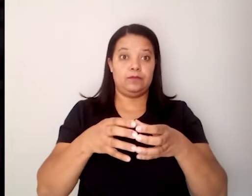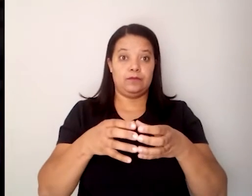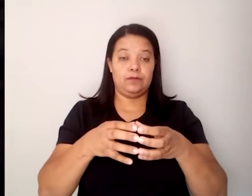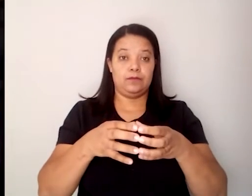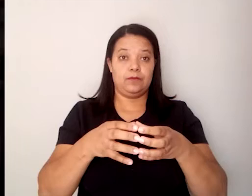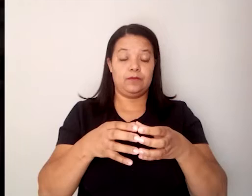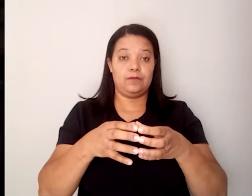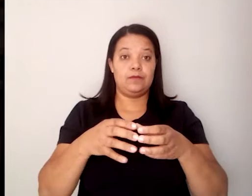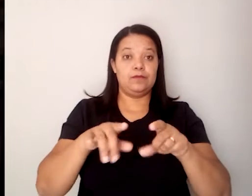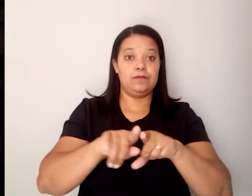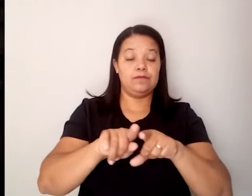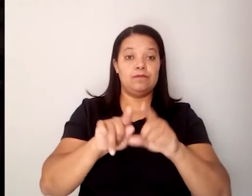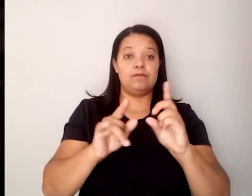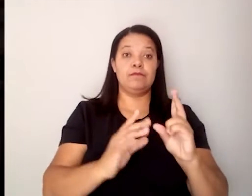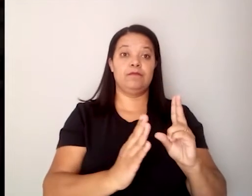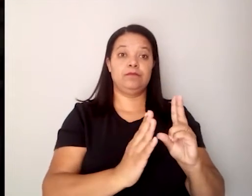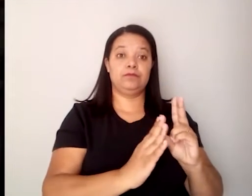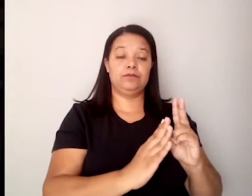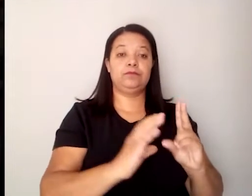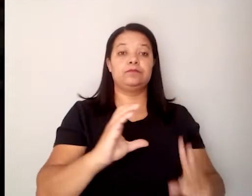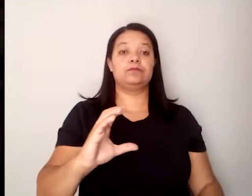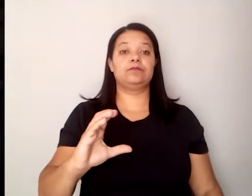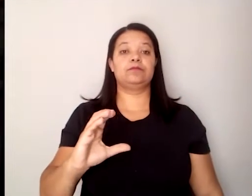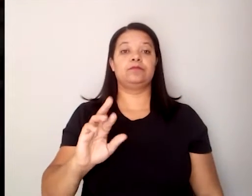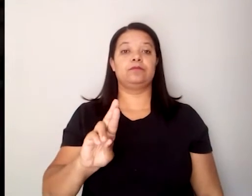caso do Krenak, a gente pensa nos